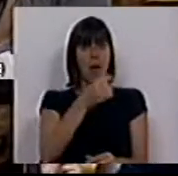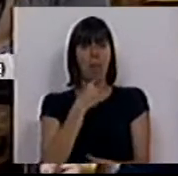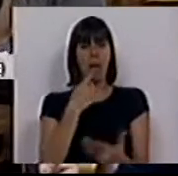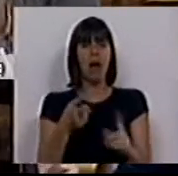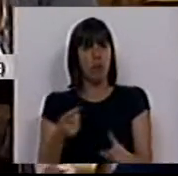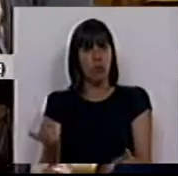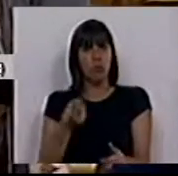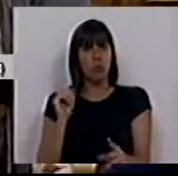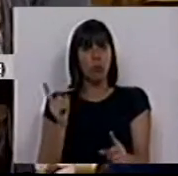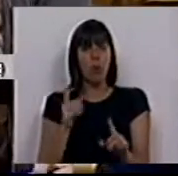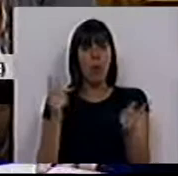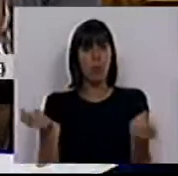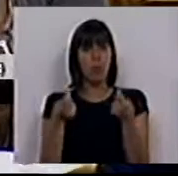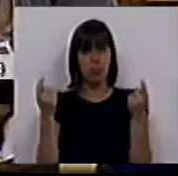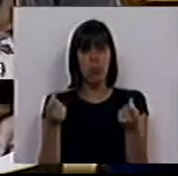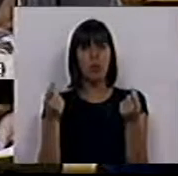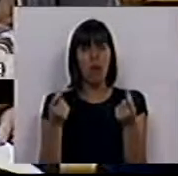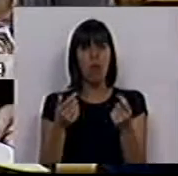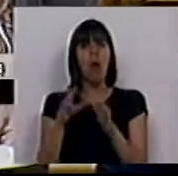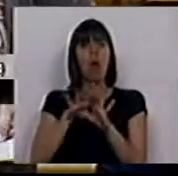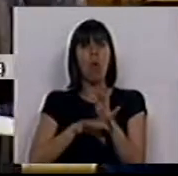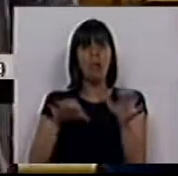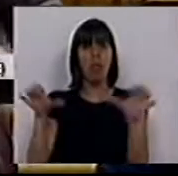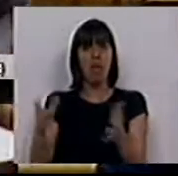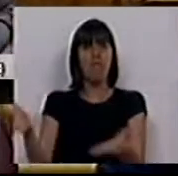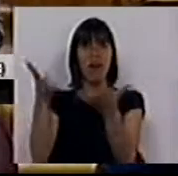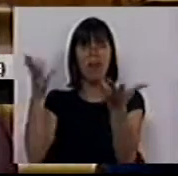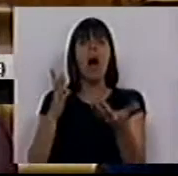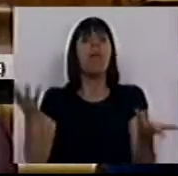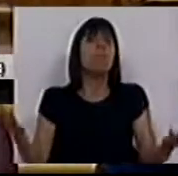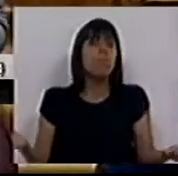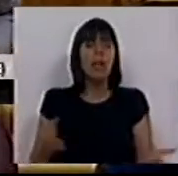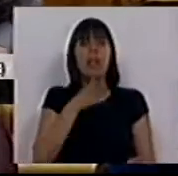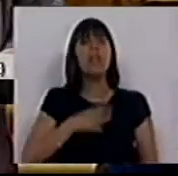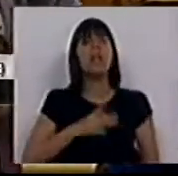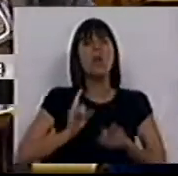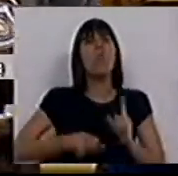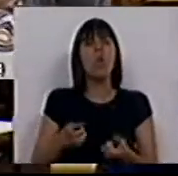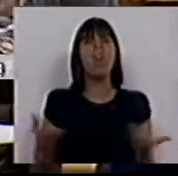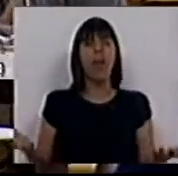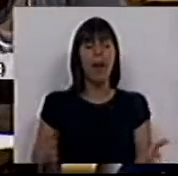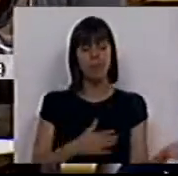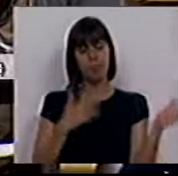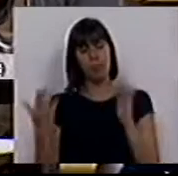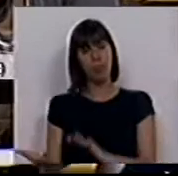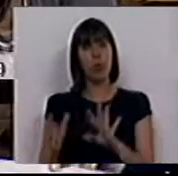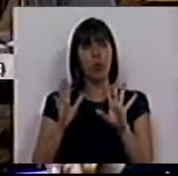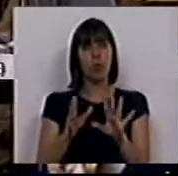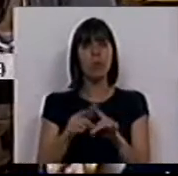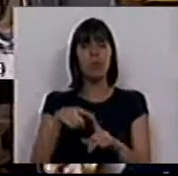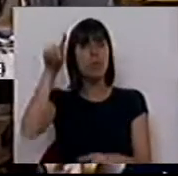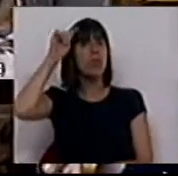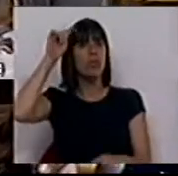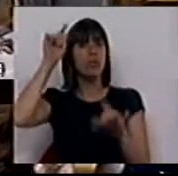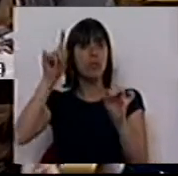portanto, se isto não é a promoção da precariedade, então, Sr. Ministro, diga-nos o que é. Por outro lado, e com os